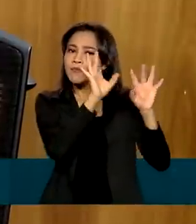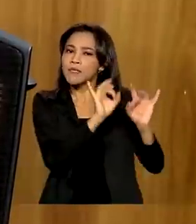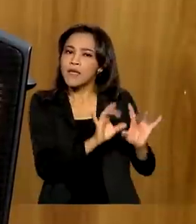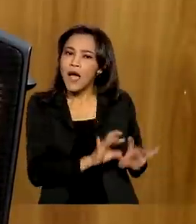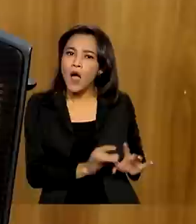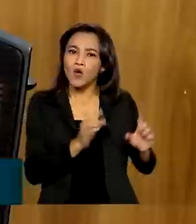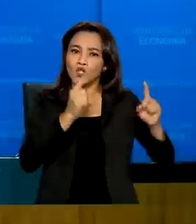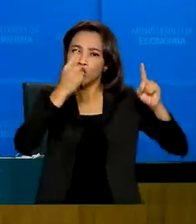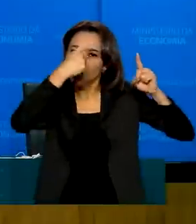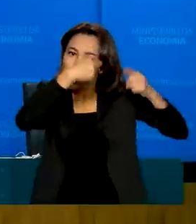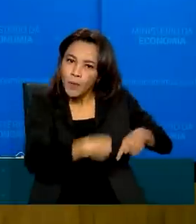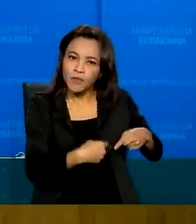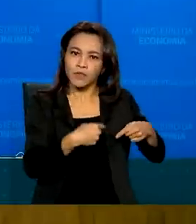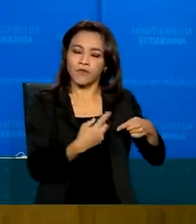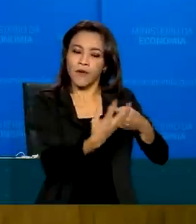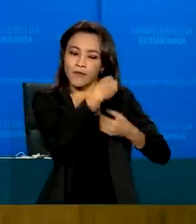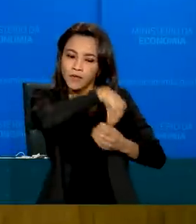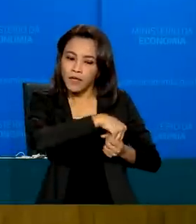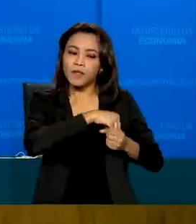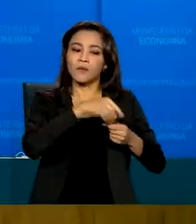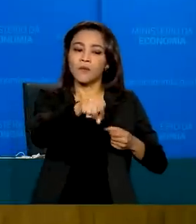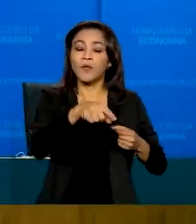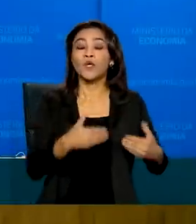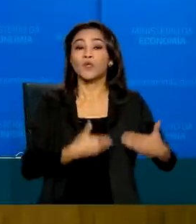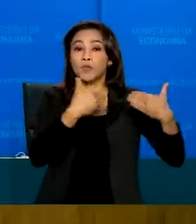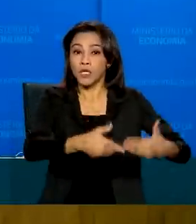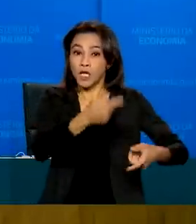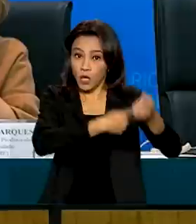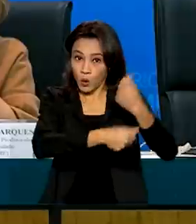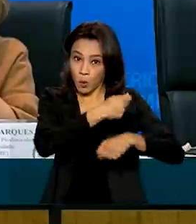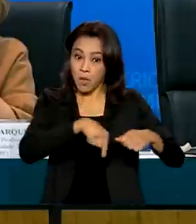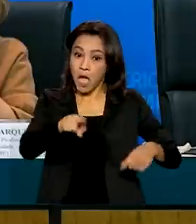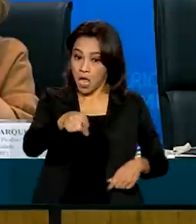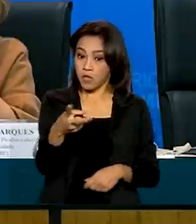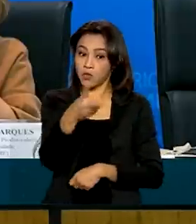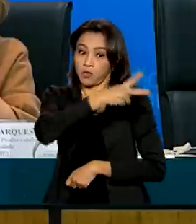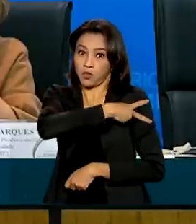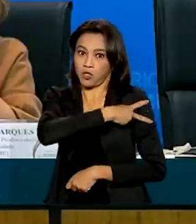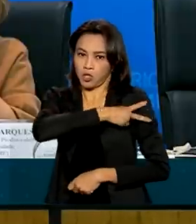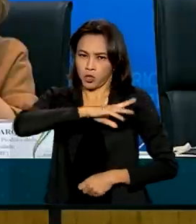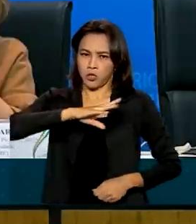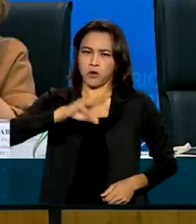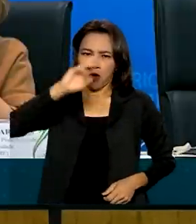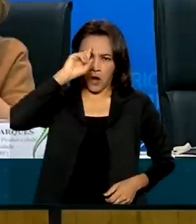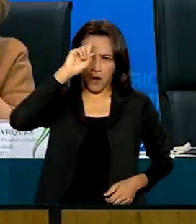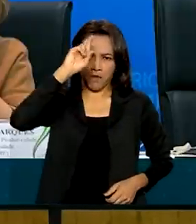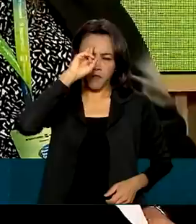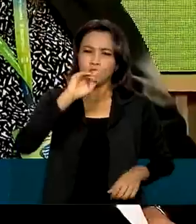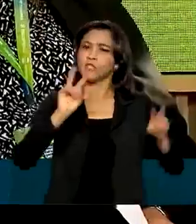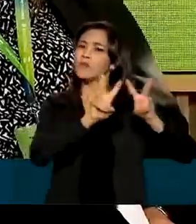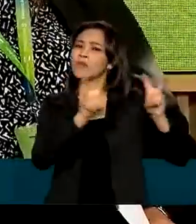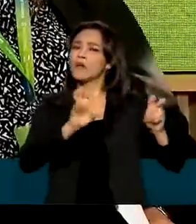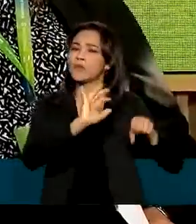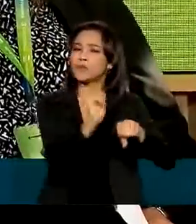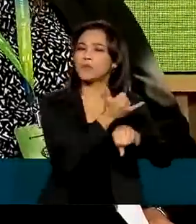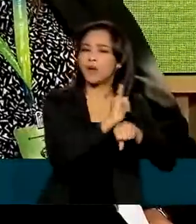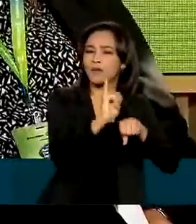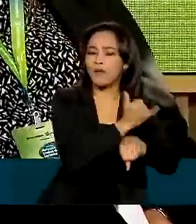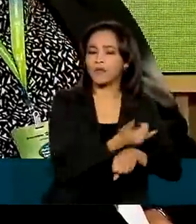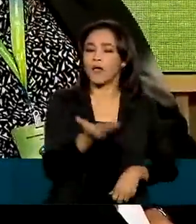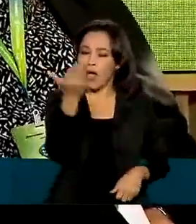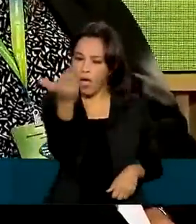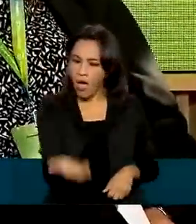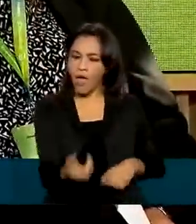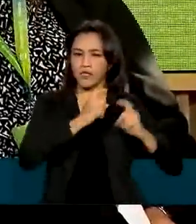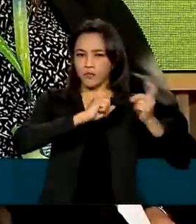e Competitividade. No Ministério da Economia, também foi chefe da Assessoria Especial de Assuntos Estratégicos. É administradora de